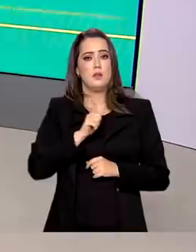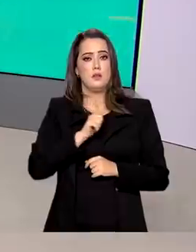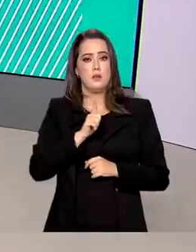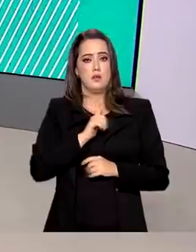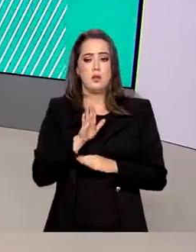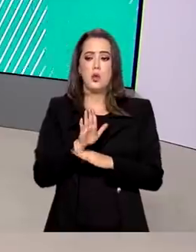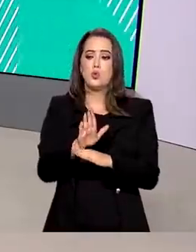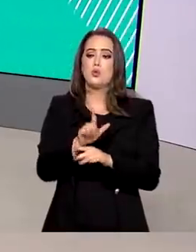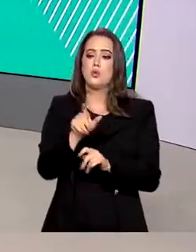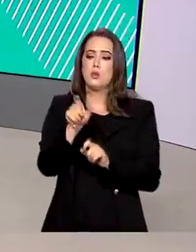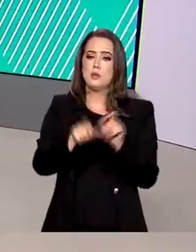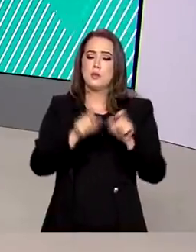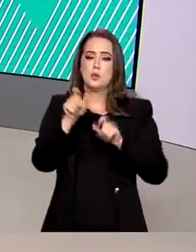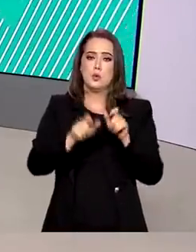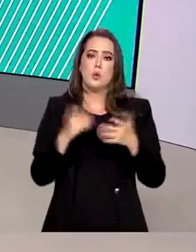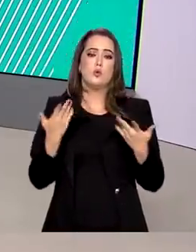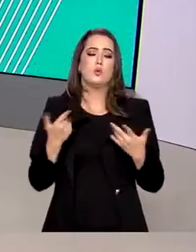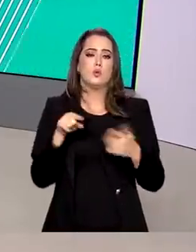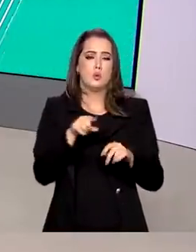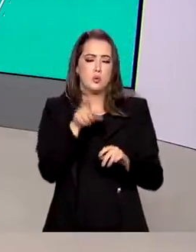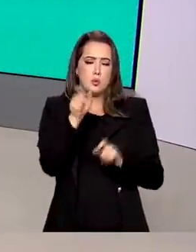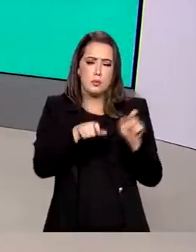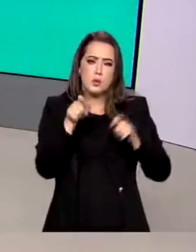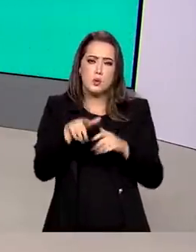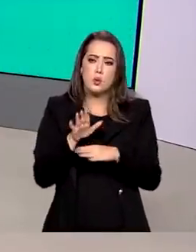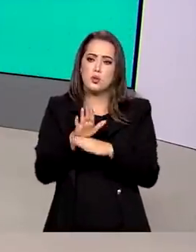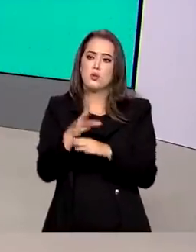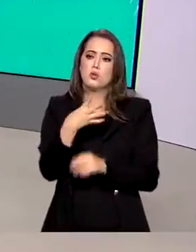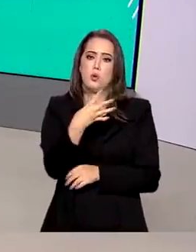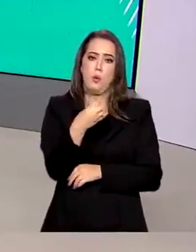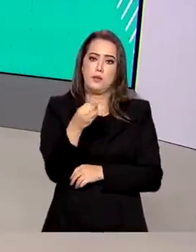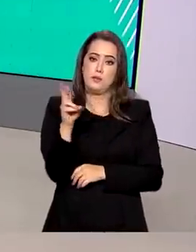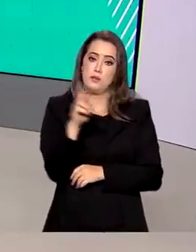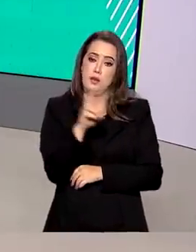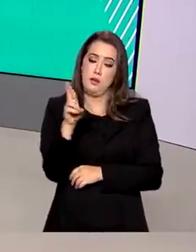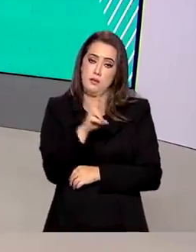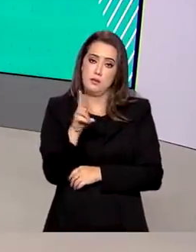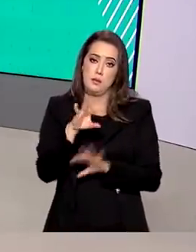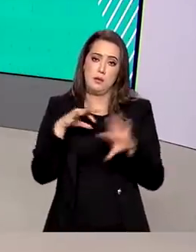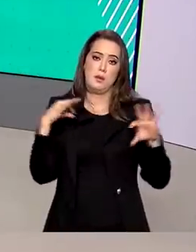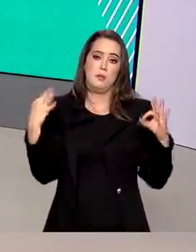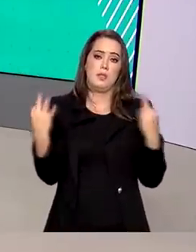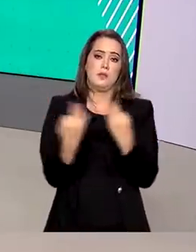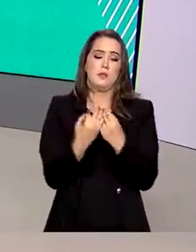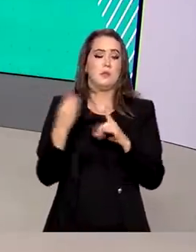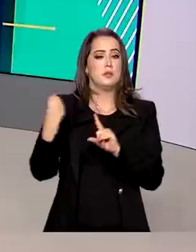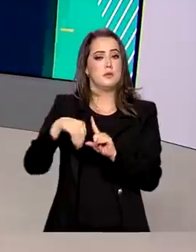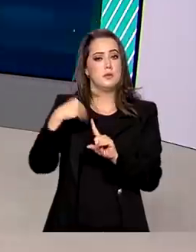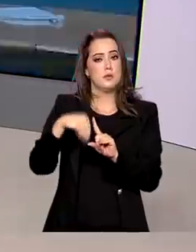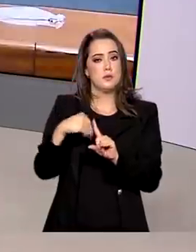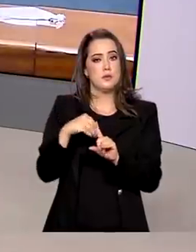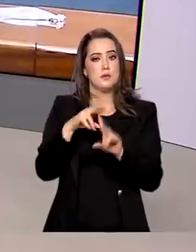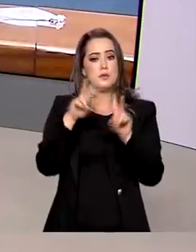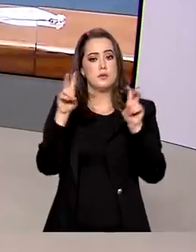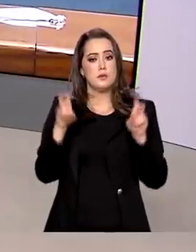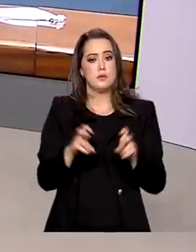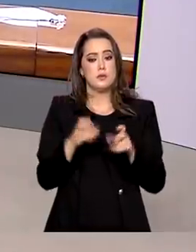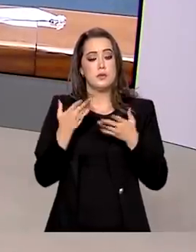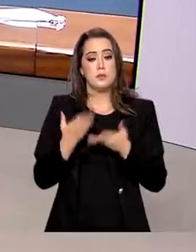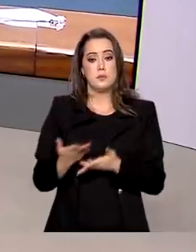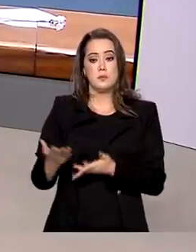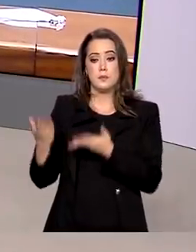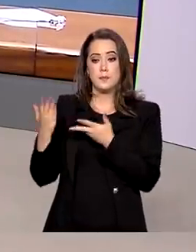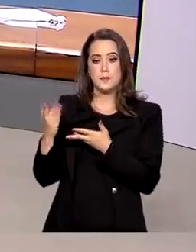um socorro emergencial, socorro temporário no valor de R$ 400,00 para as famílias mais vulneráveis. É sobre isso que o ministro